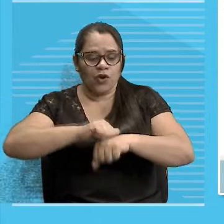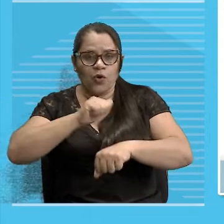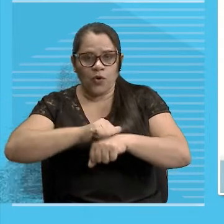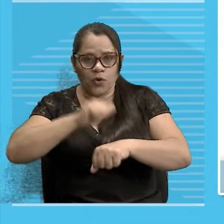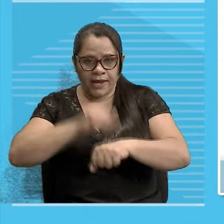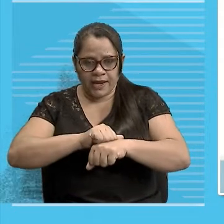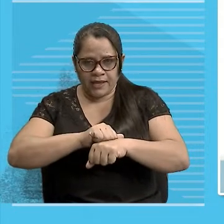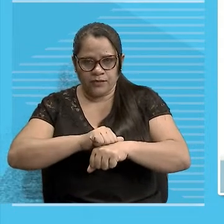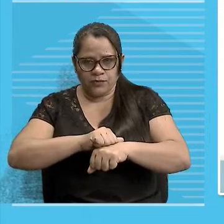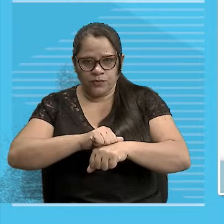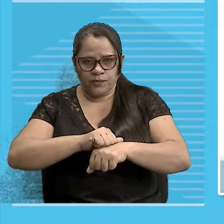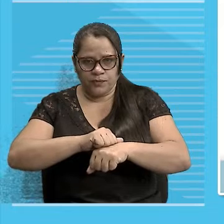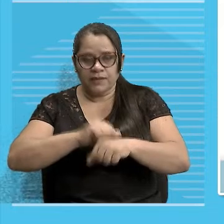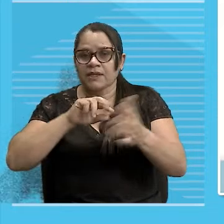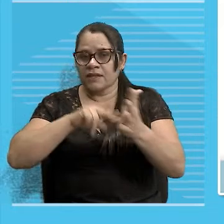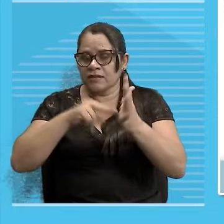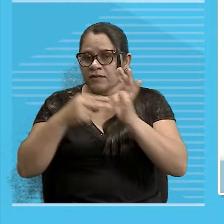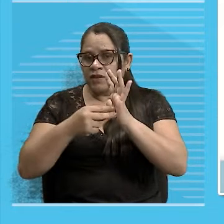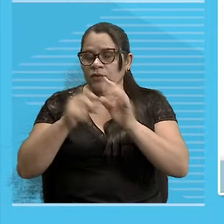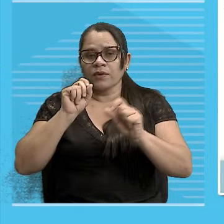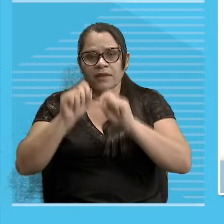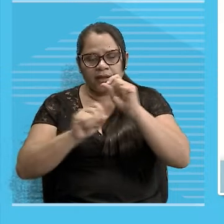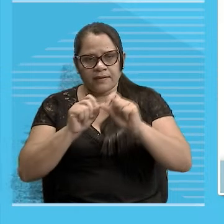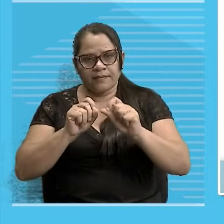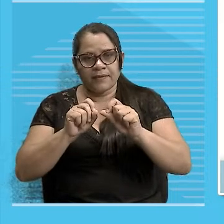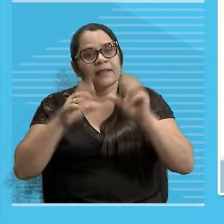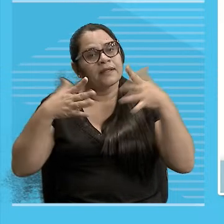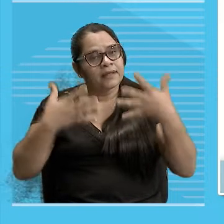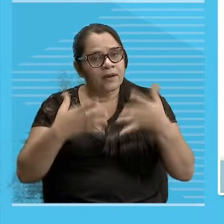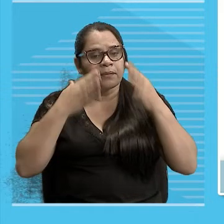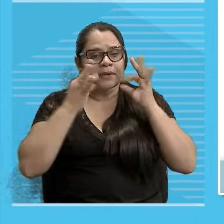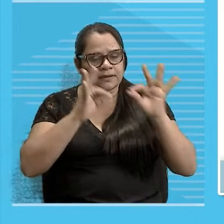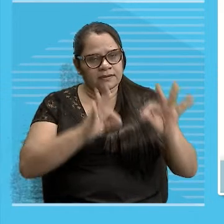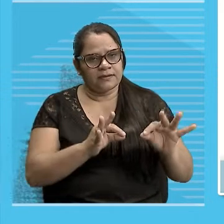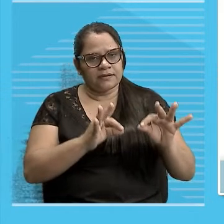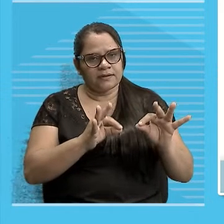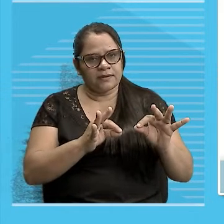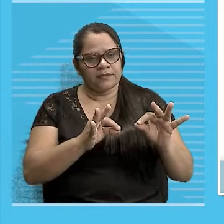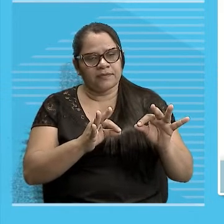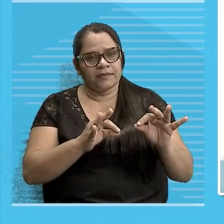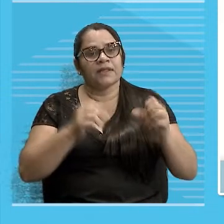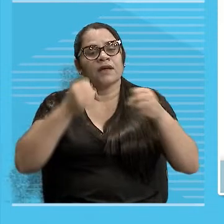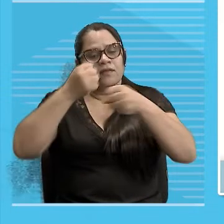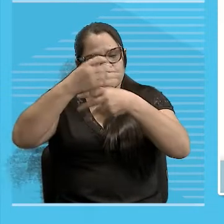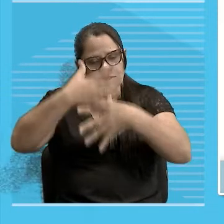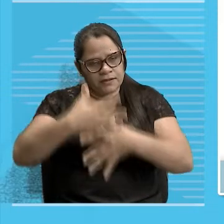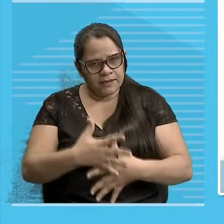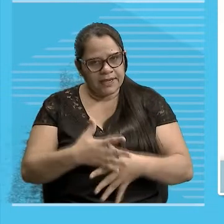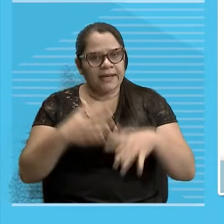substantivo concreto Aí é que tá A gente vai conversar Mais devagar Aqui